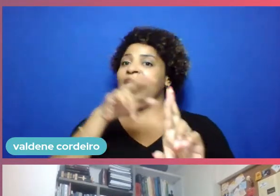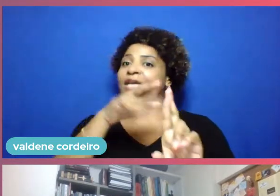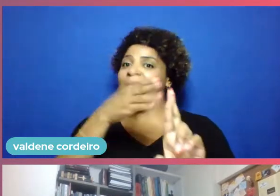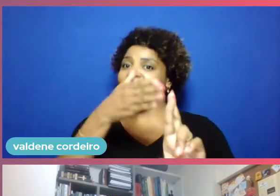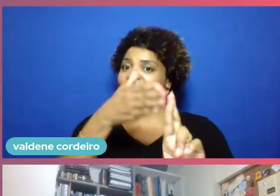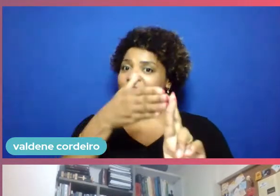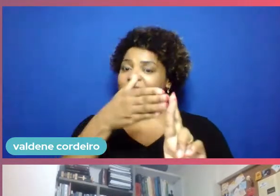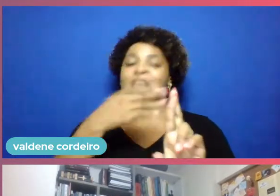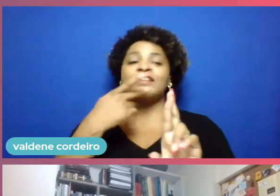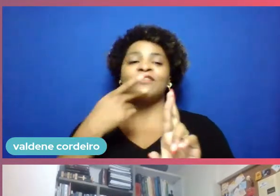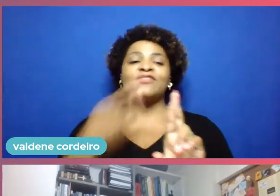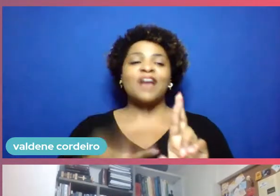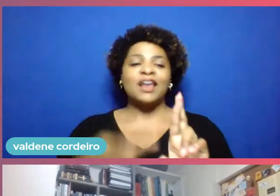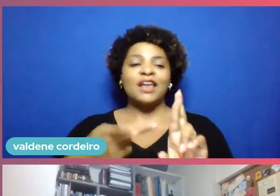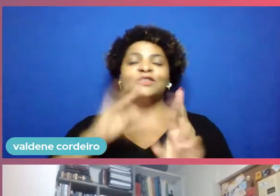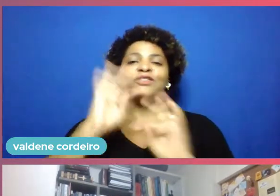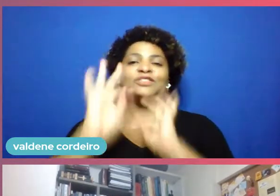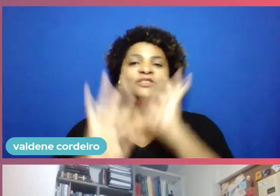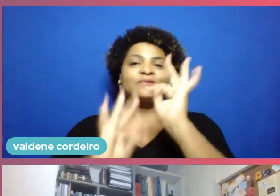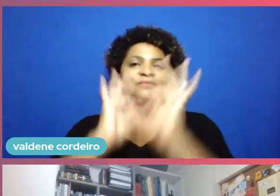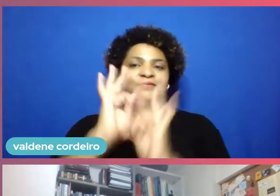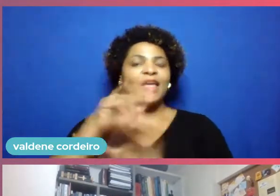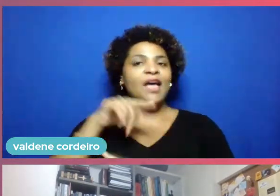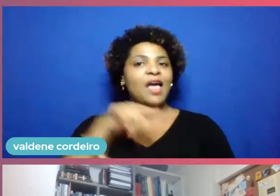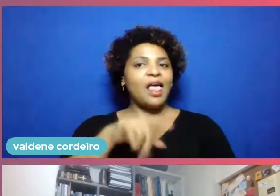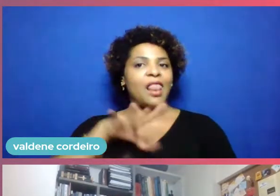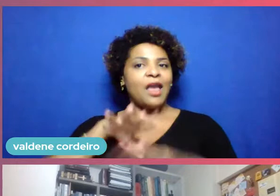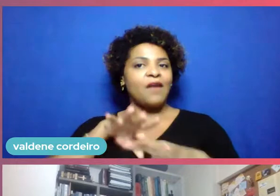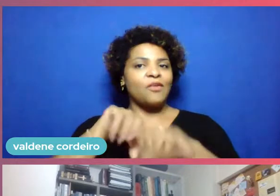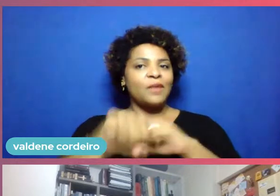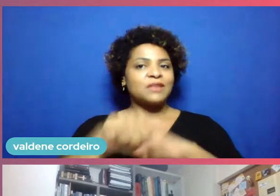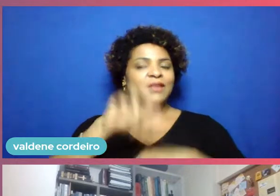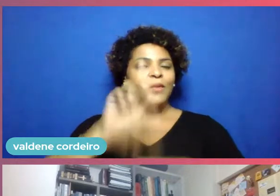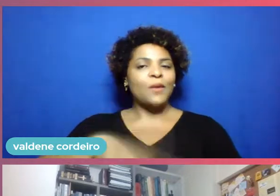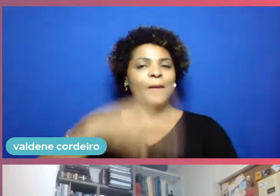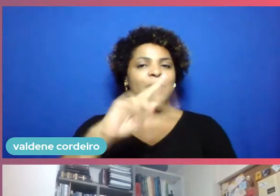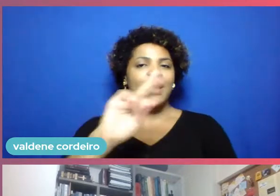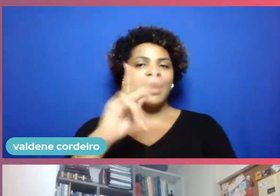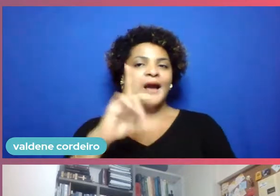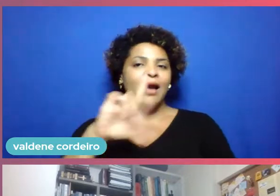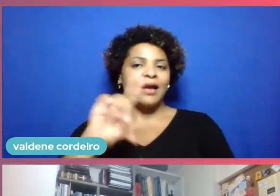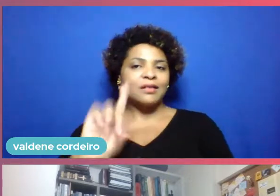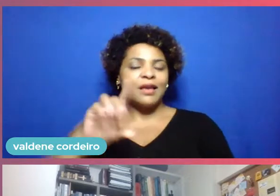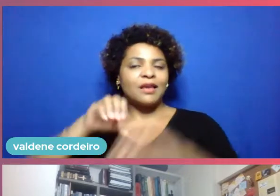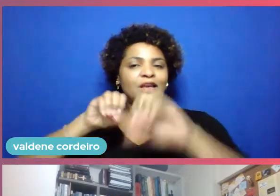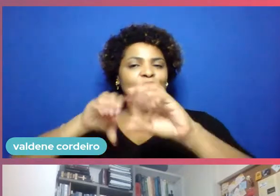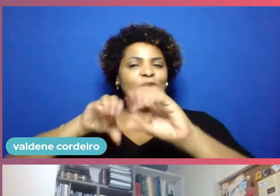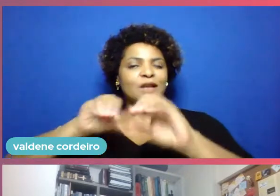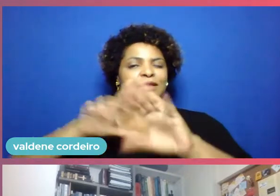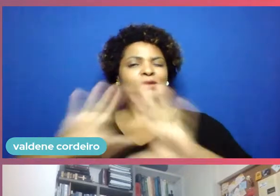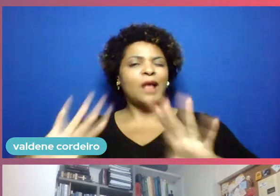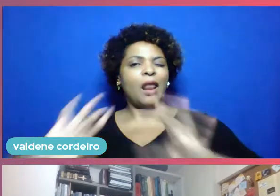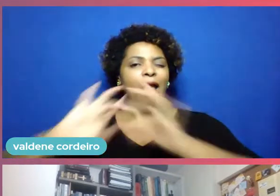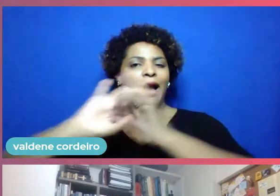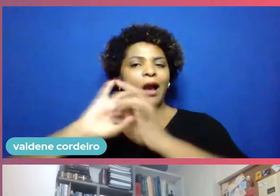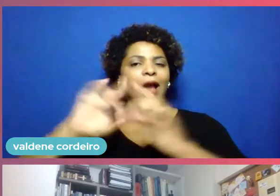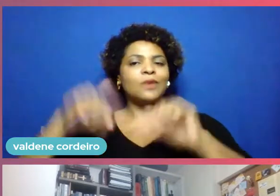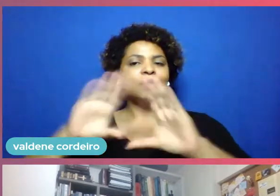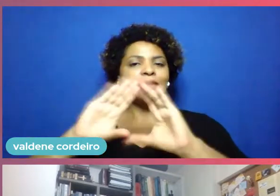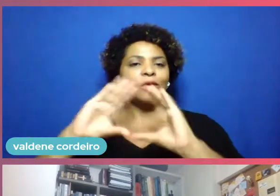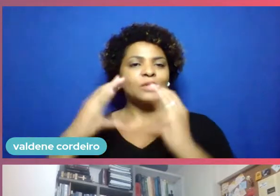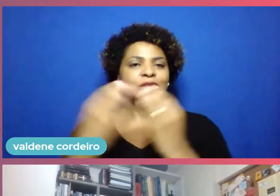Luciano é PhD em educação e está super conectado para o ecossistema, tanto no desenvolvimento de